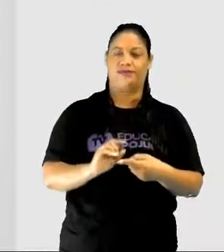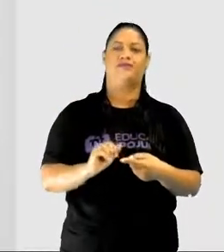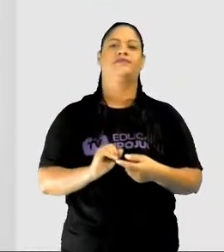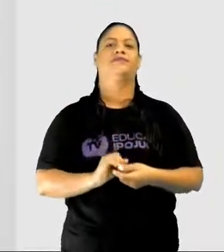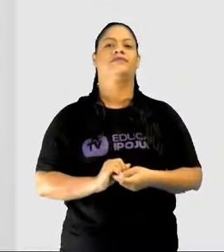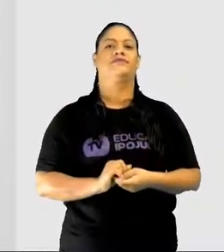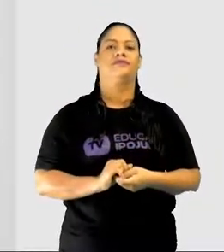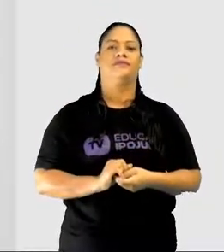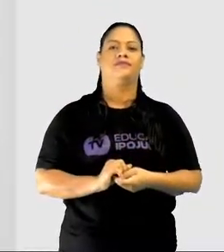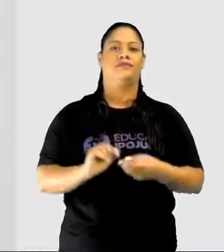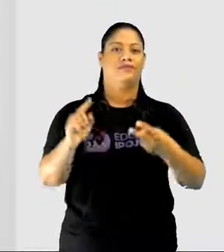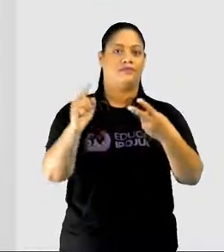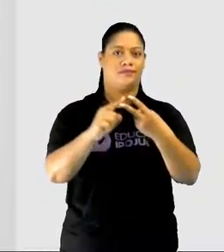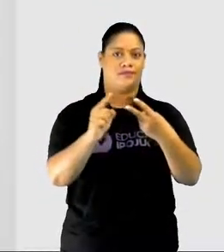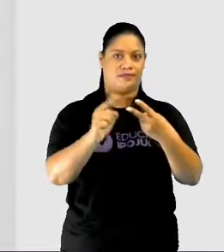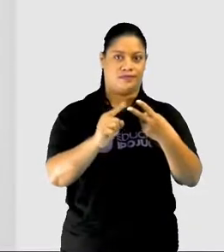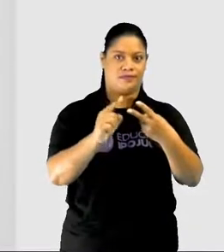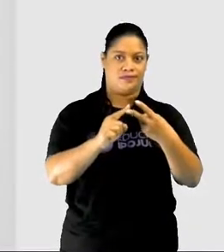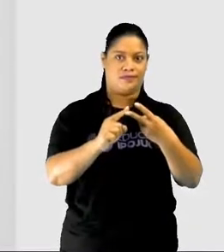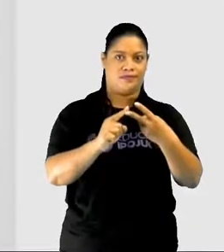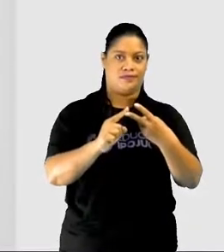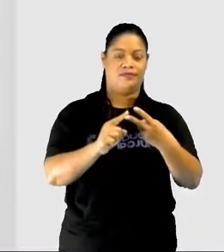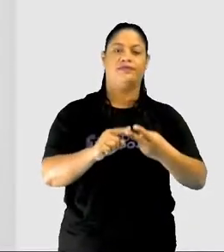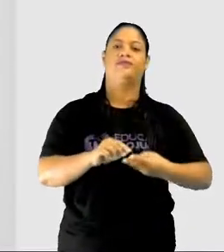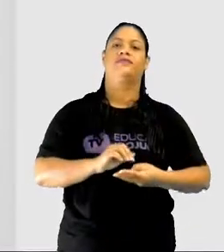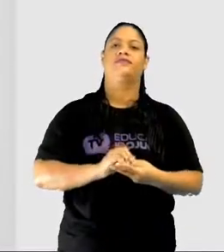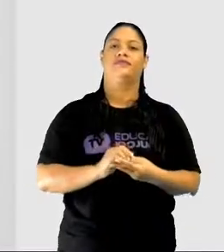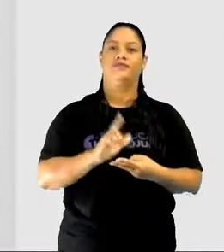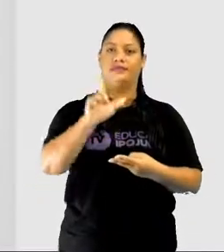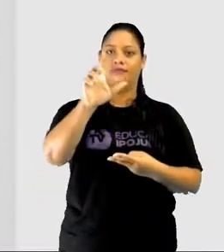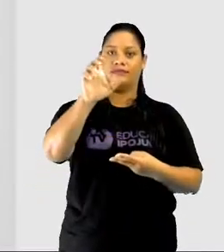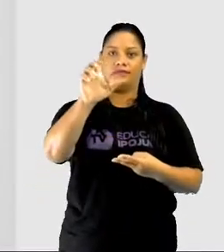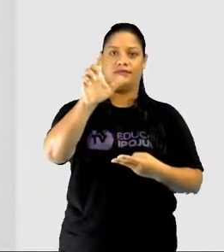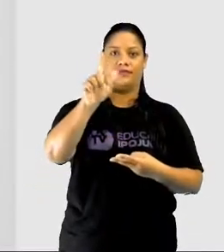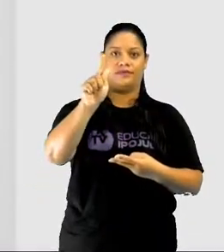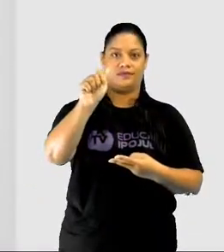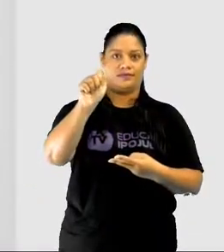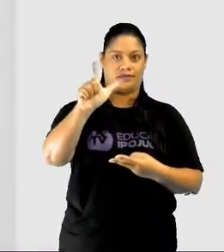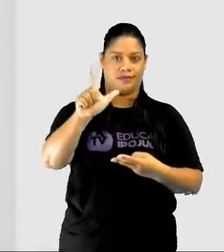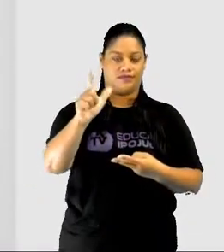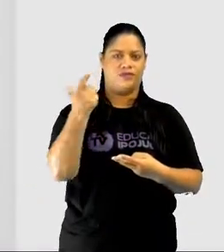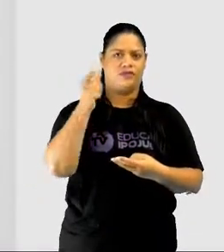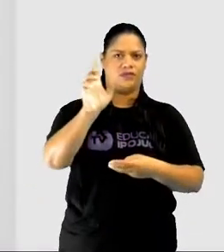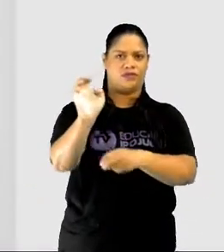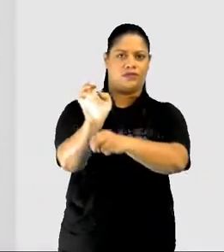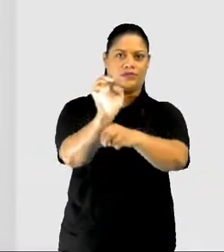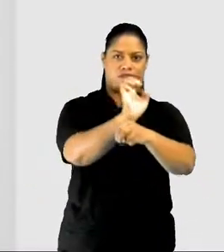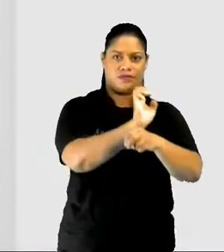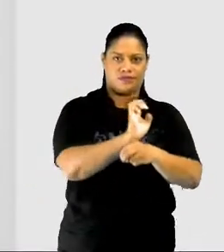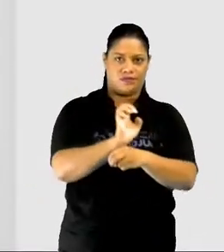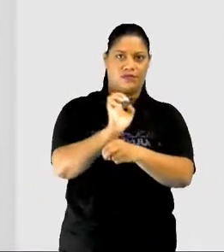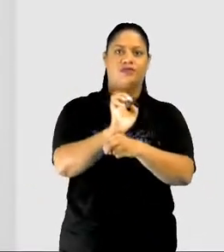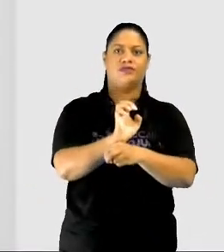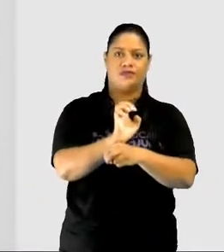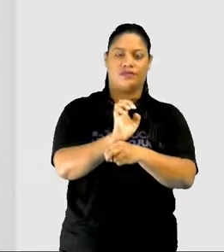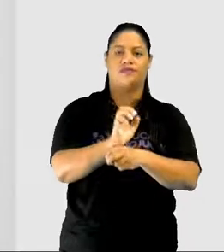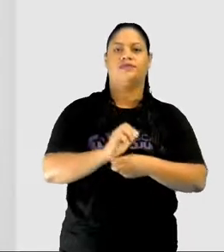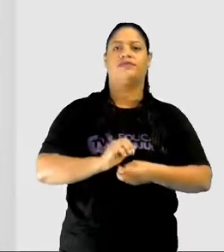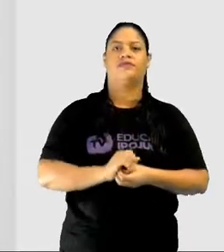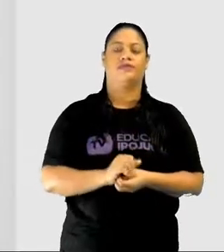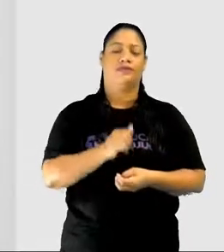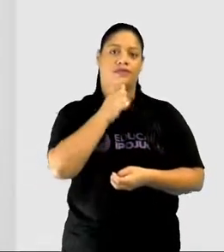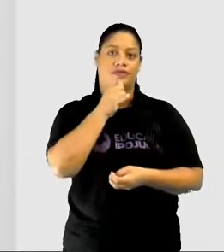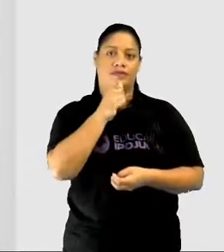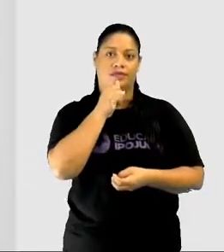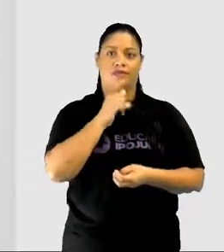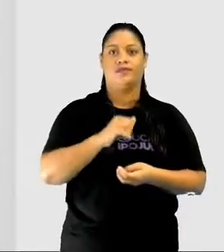certo? A Amazônia Legal, que compreende outros estados fora da região norte, como é o